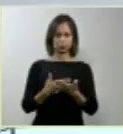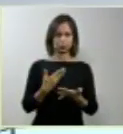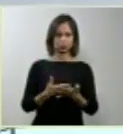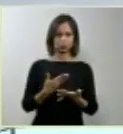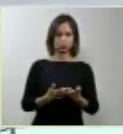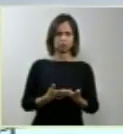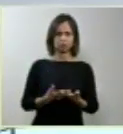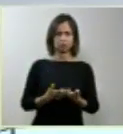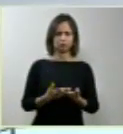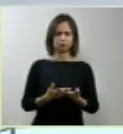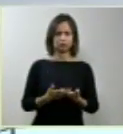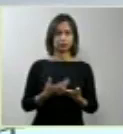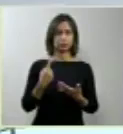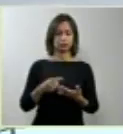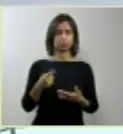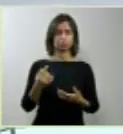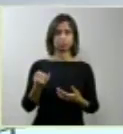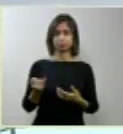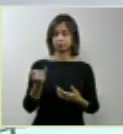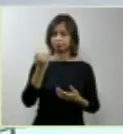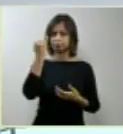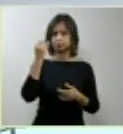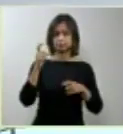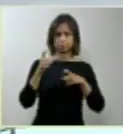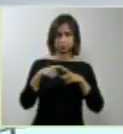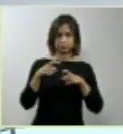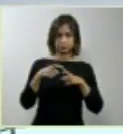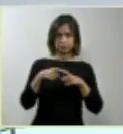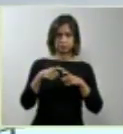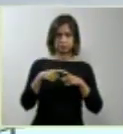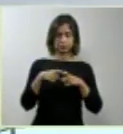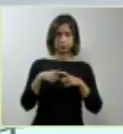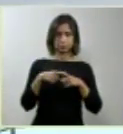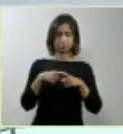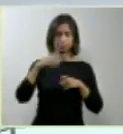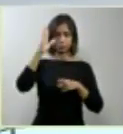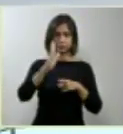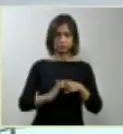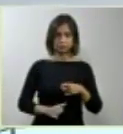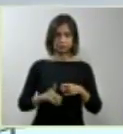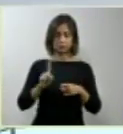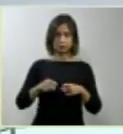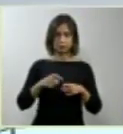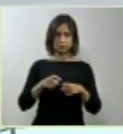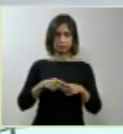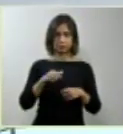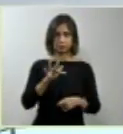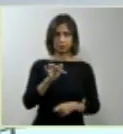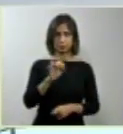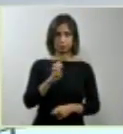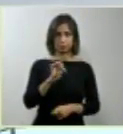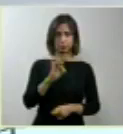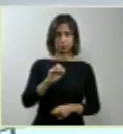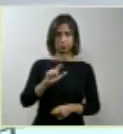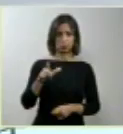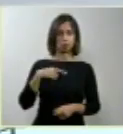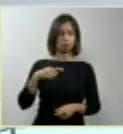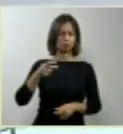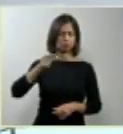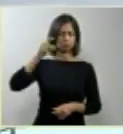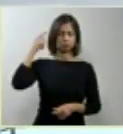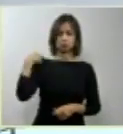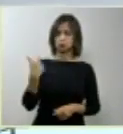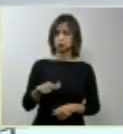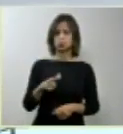riqueza da medicina brasileira hoje, que é a medicina fetal. Ela não existia quando eu me formei, nem nos